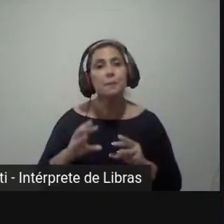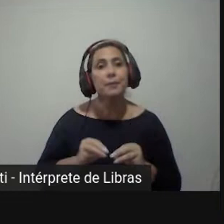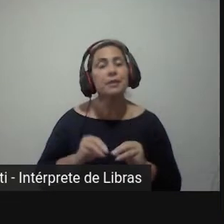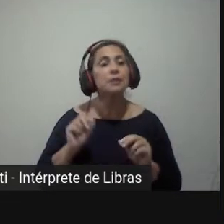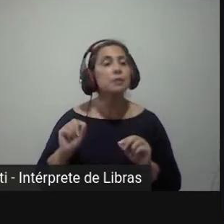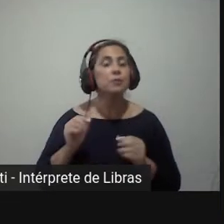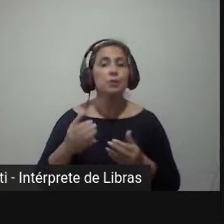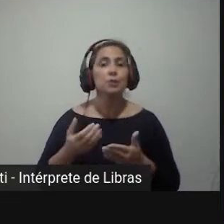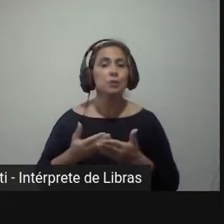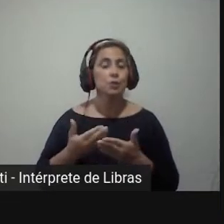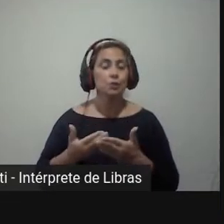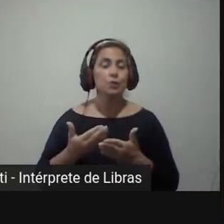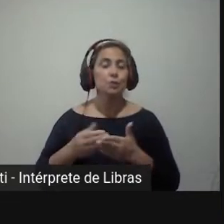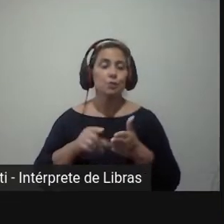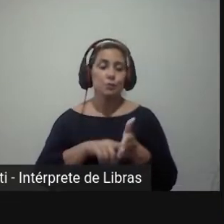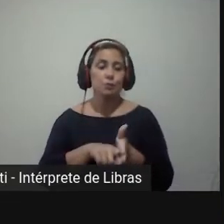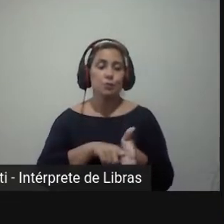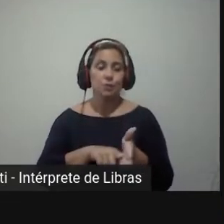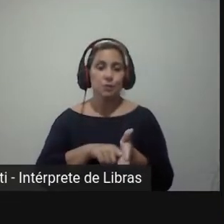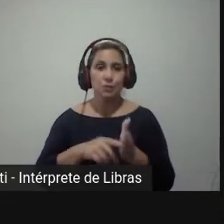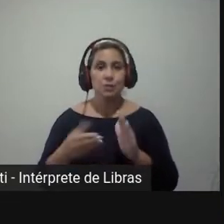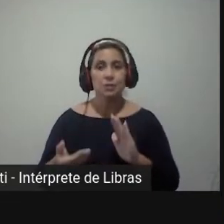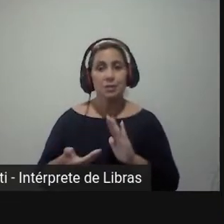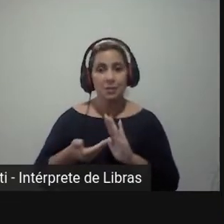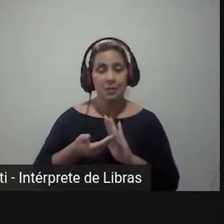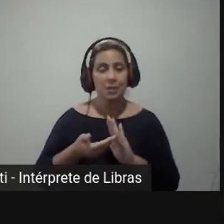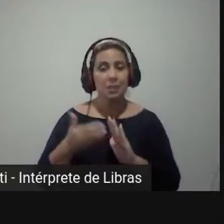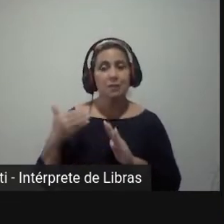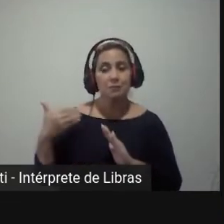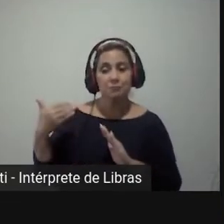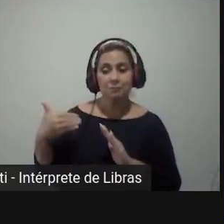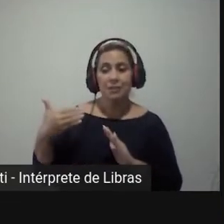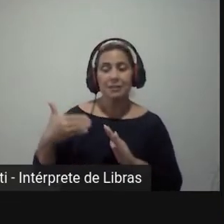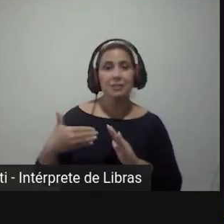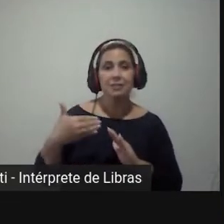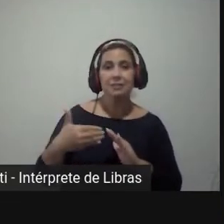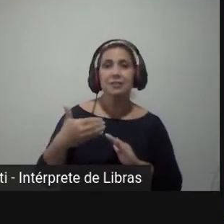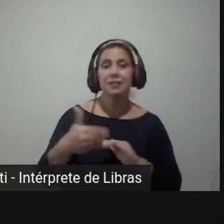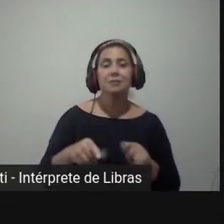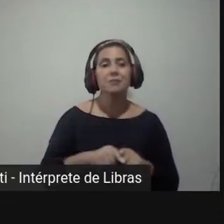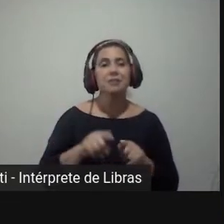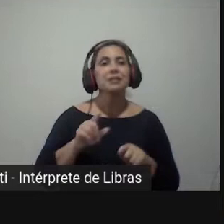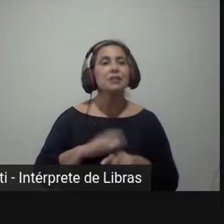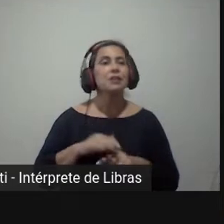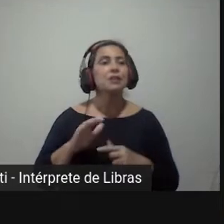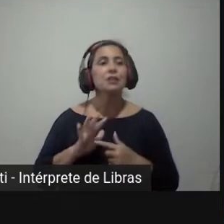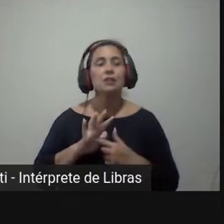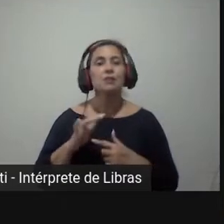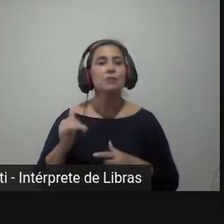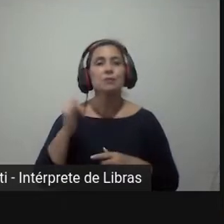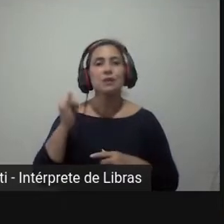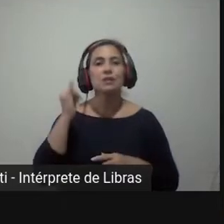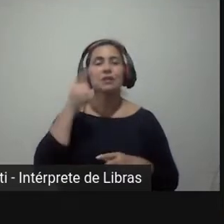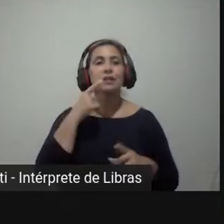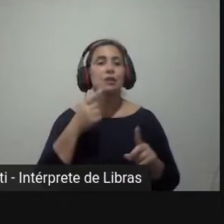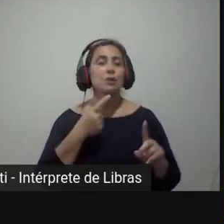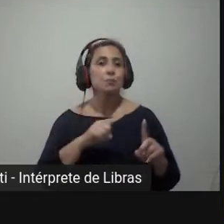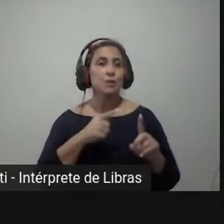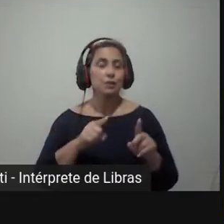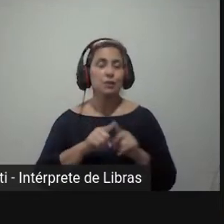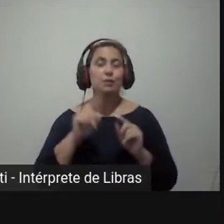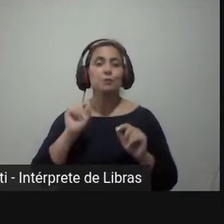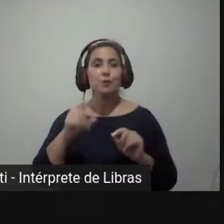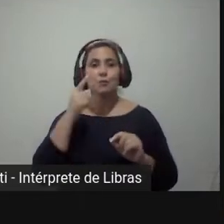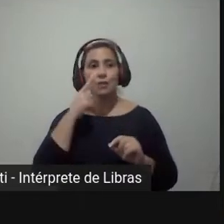estudo é que o Senado Federal tem essa perspectiva em vista embora seu atingimento seja extremamente desafiador. torçamos para vê-lo